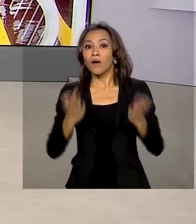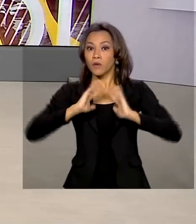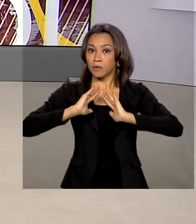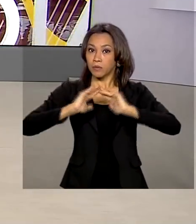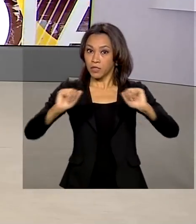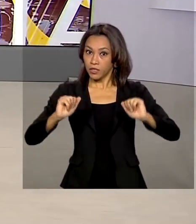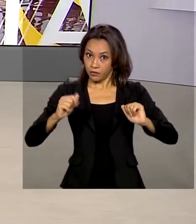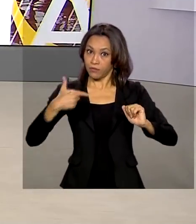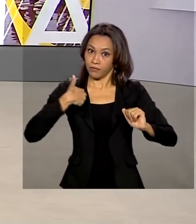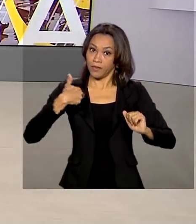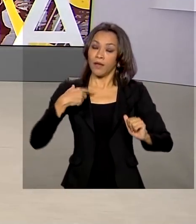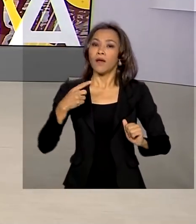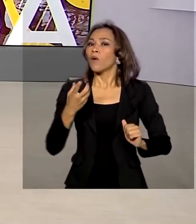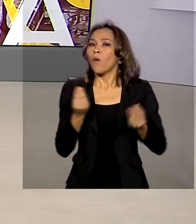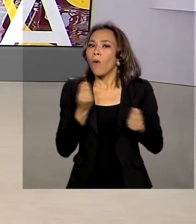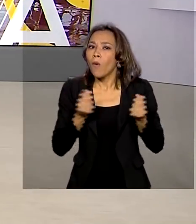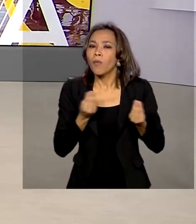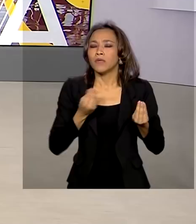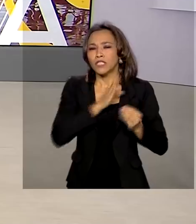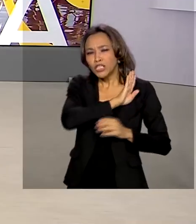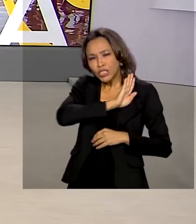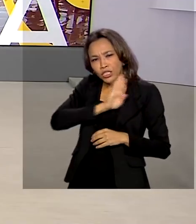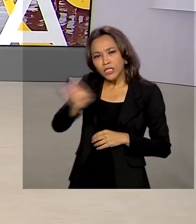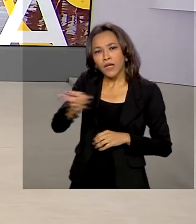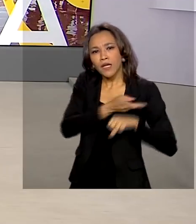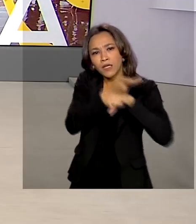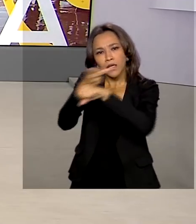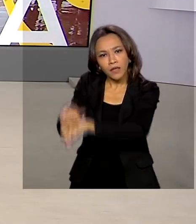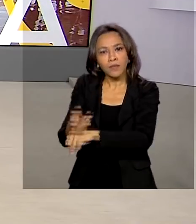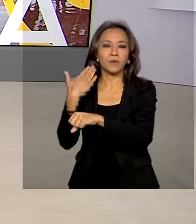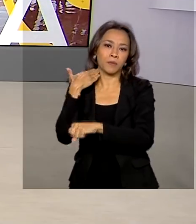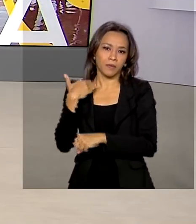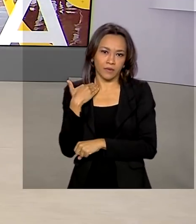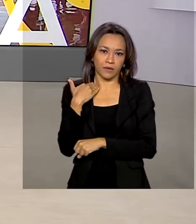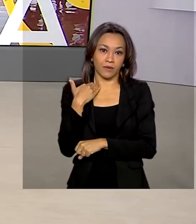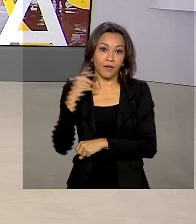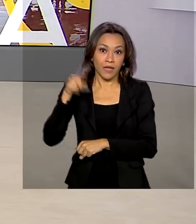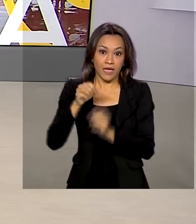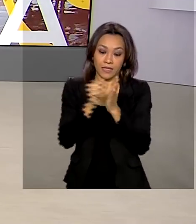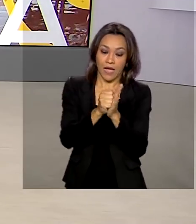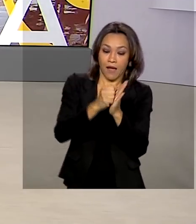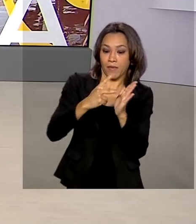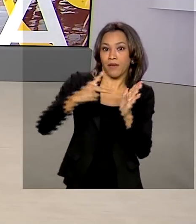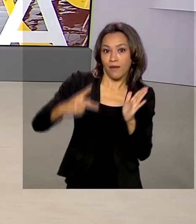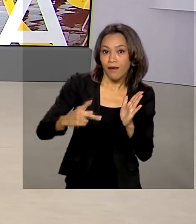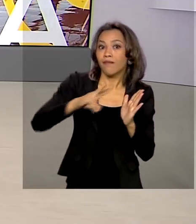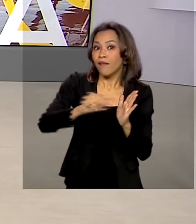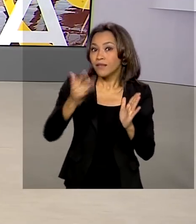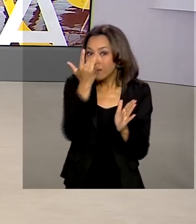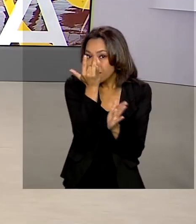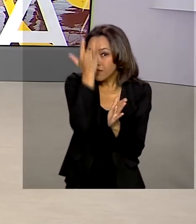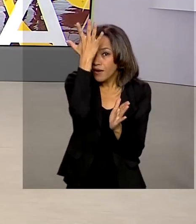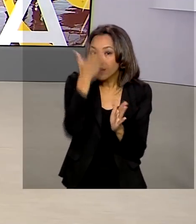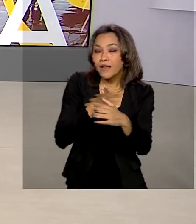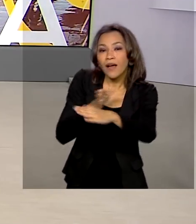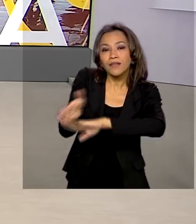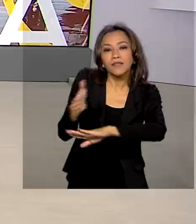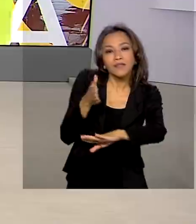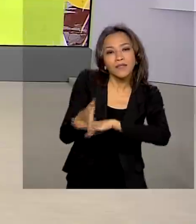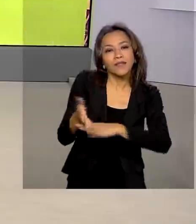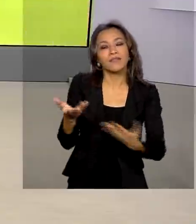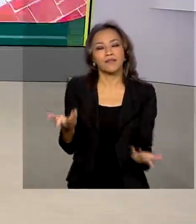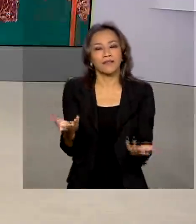de indenização podem ser feitos diretamente nas agências do banco. E um aplicativo vai facilitar ainda mais o acesso ao